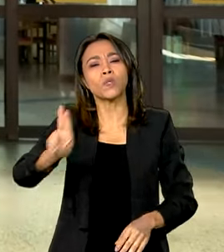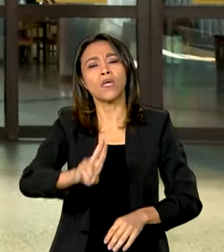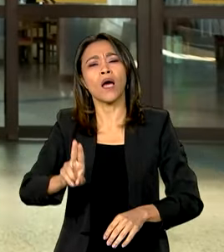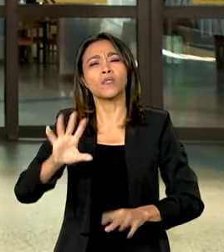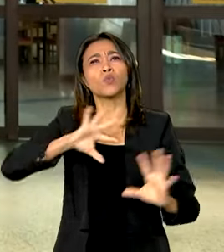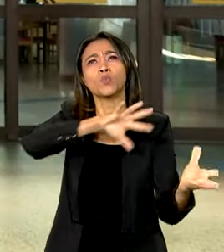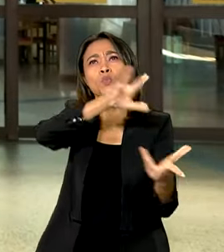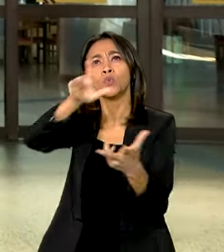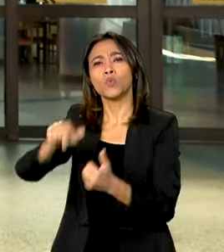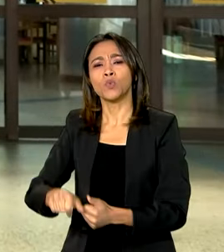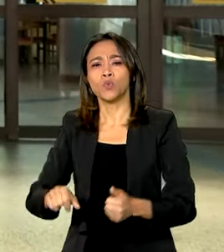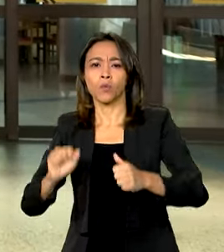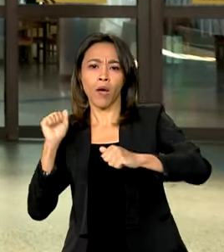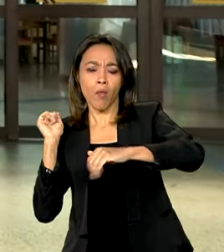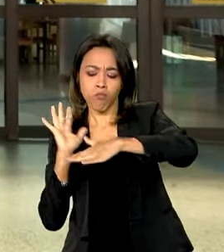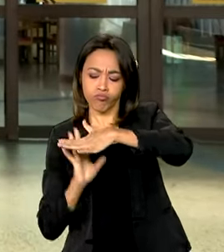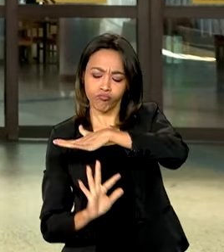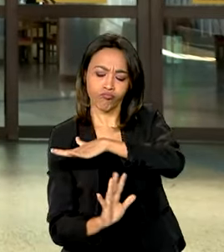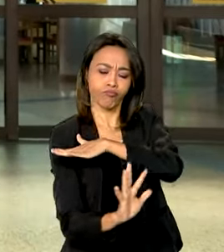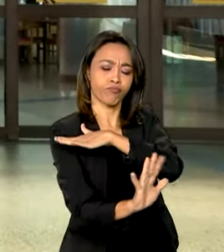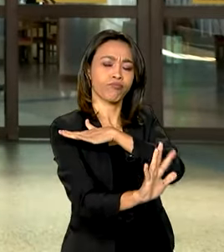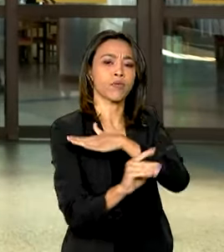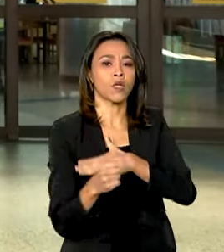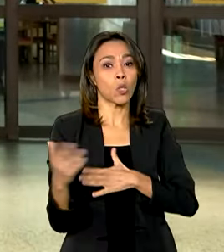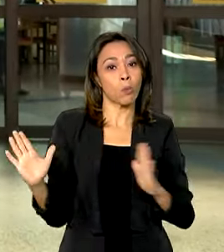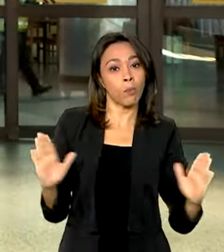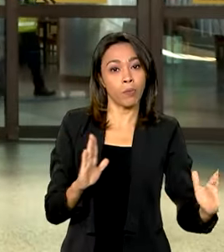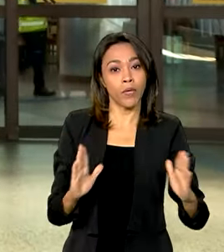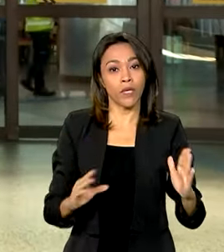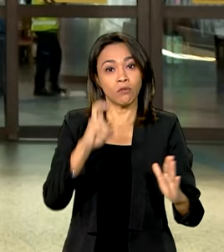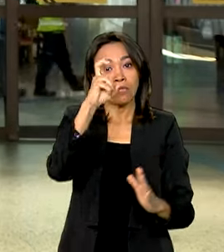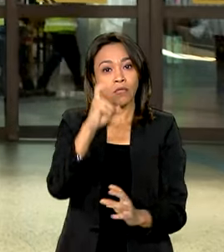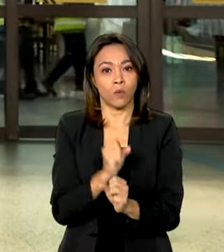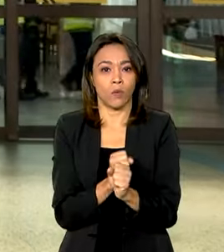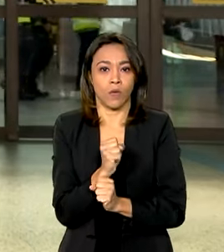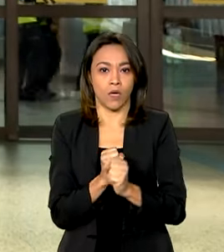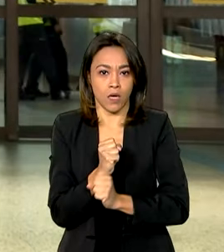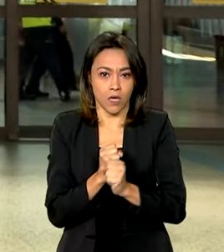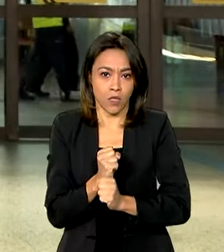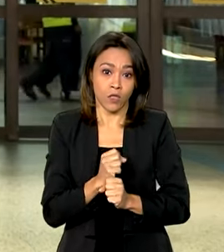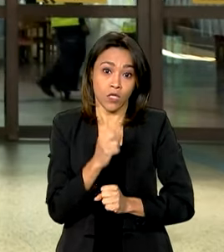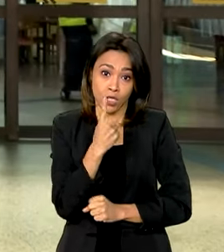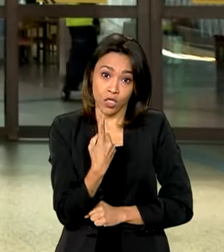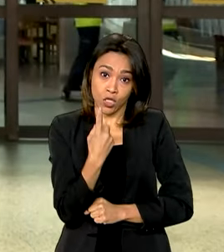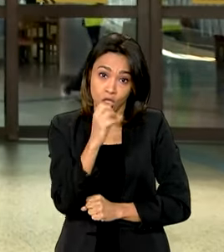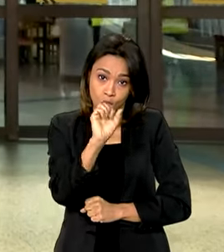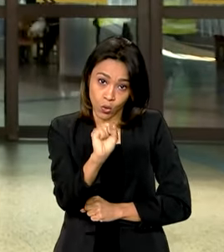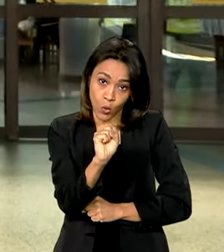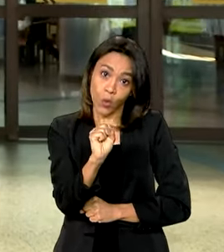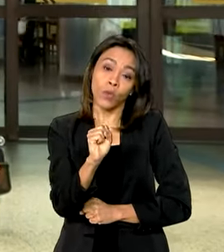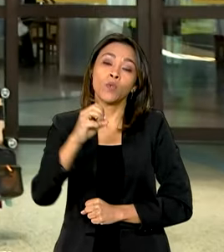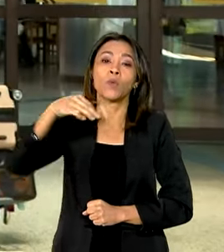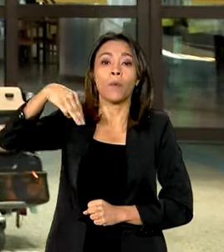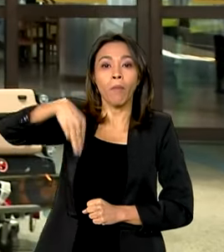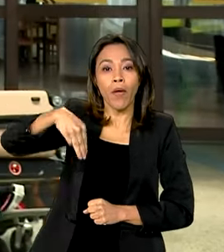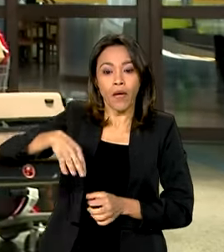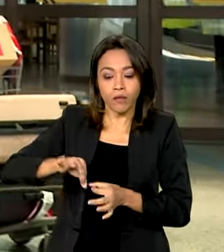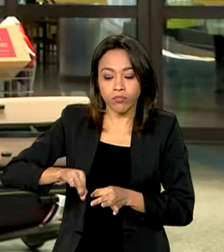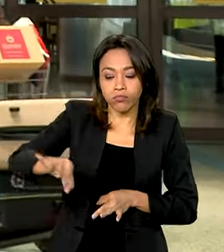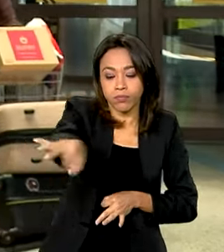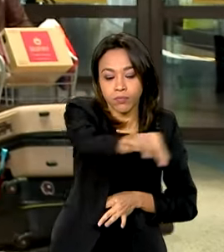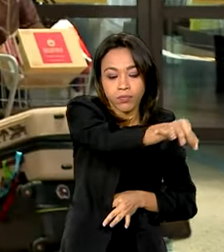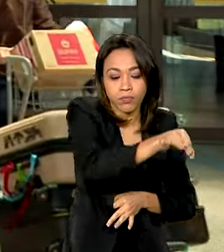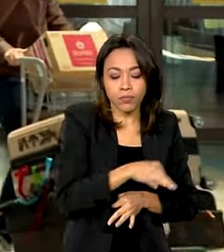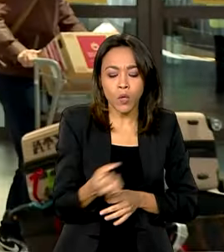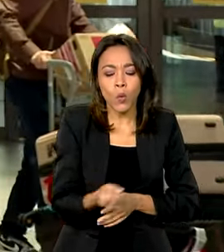todo o mundo e têm vida útil de até 5 anos. Elas possuem 18 metros quadrados e acomodam até